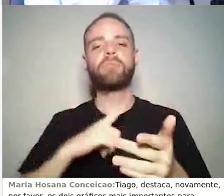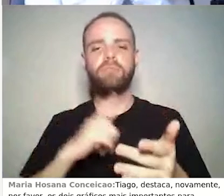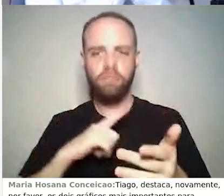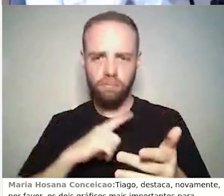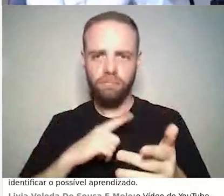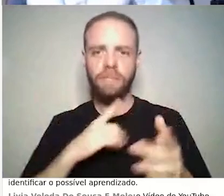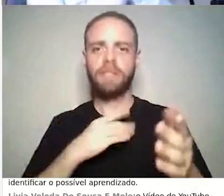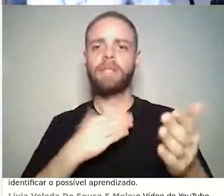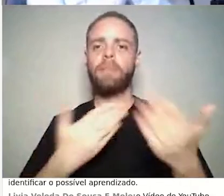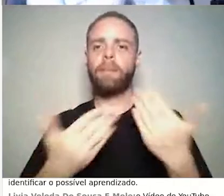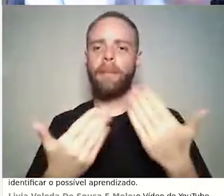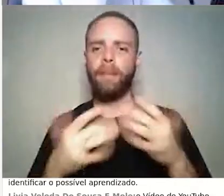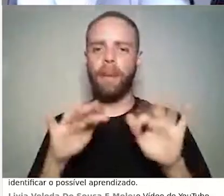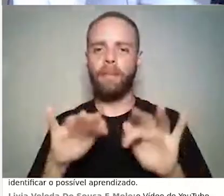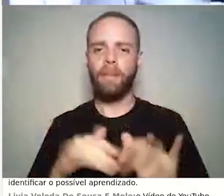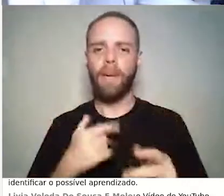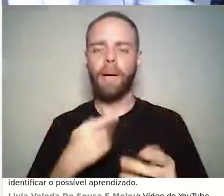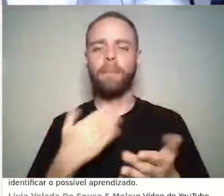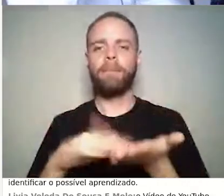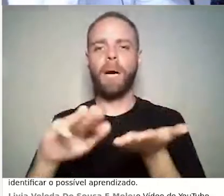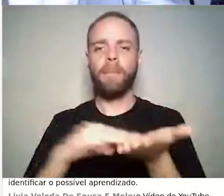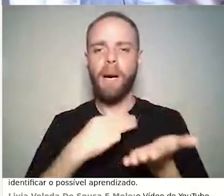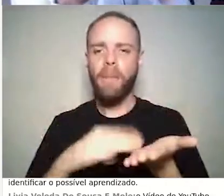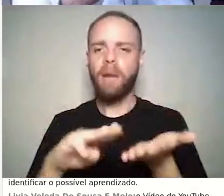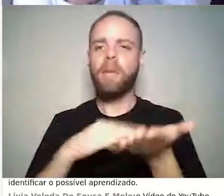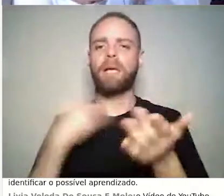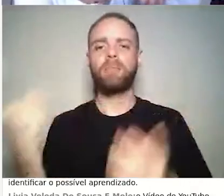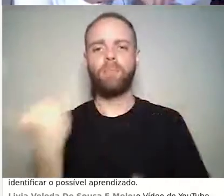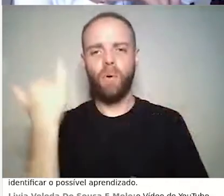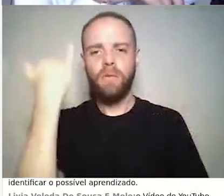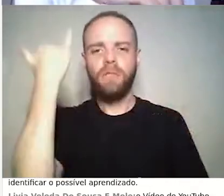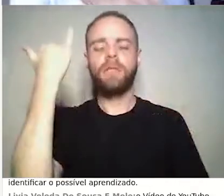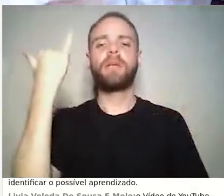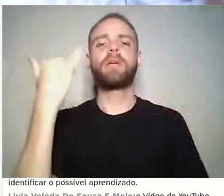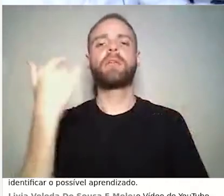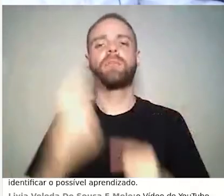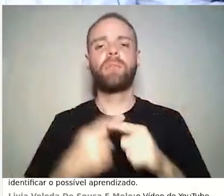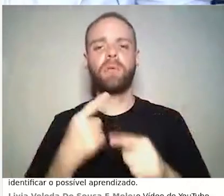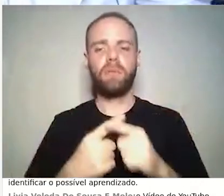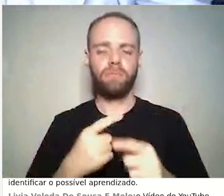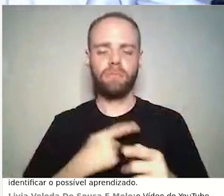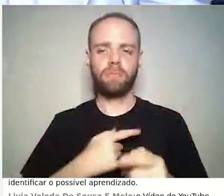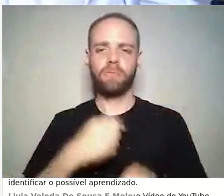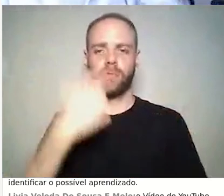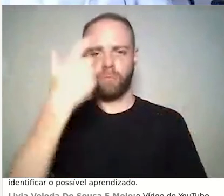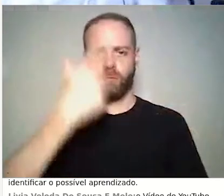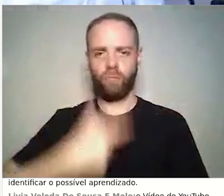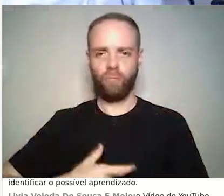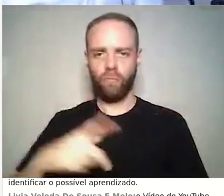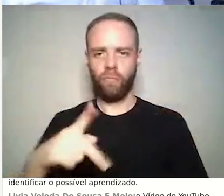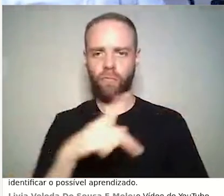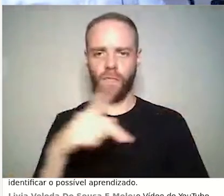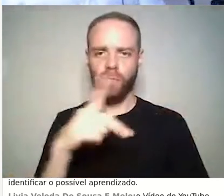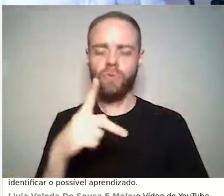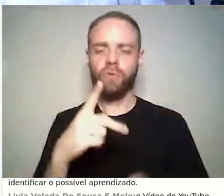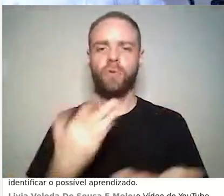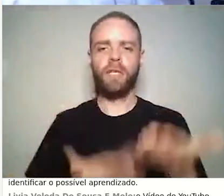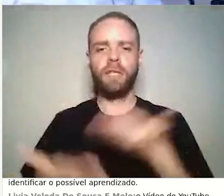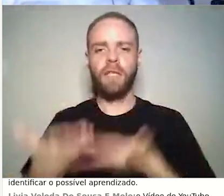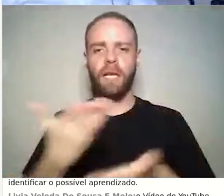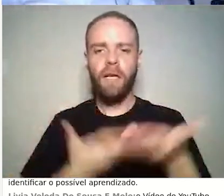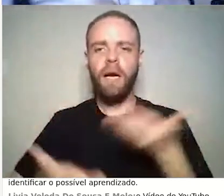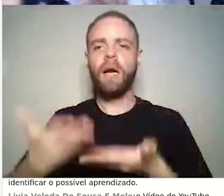os estudos, né? Na literatura mostram que, quando o professor interage de forma construtiva, né? Valorizando as boas